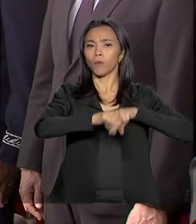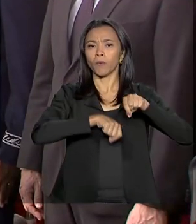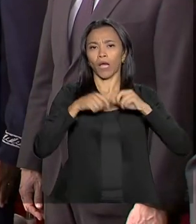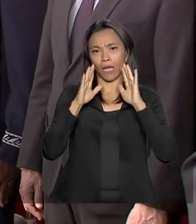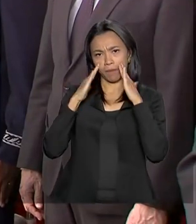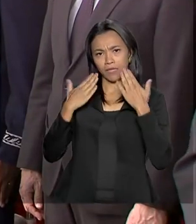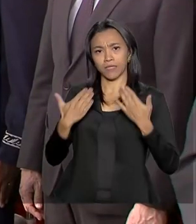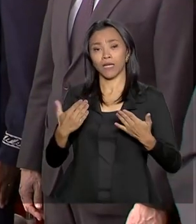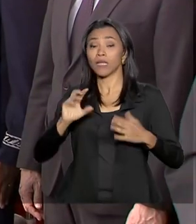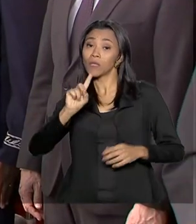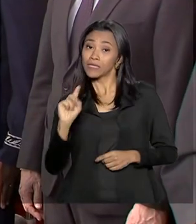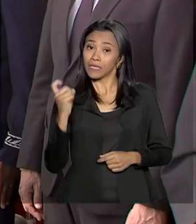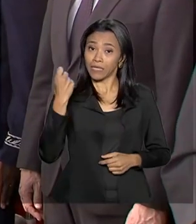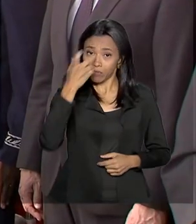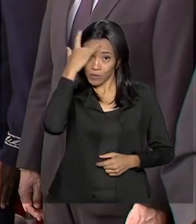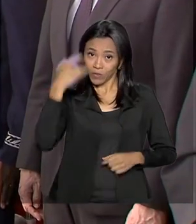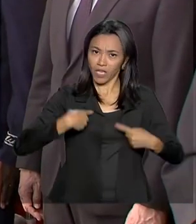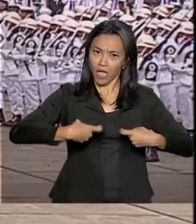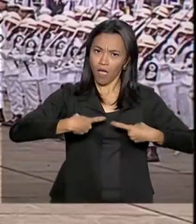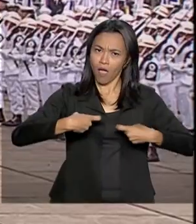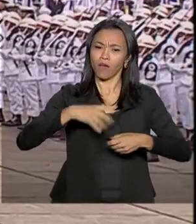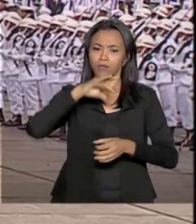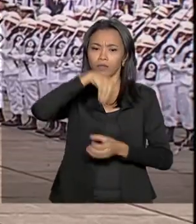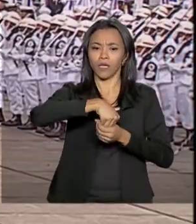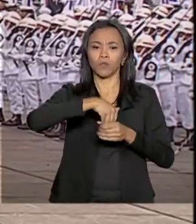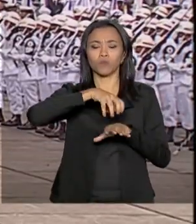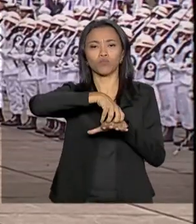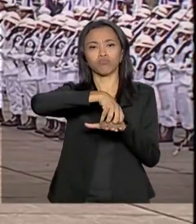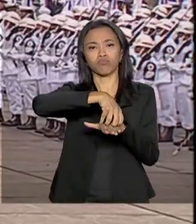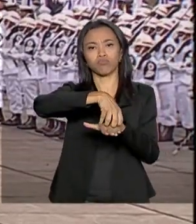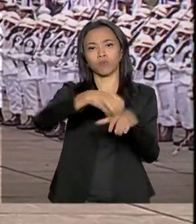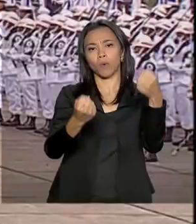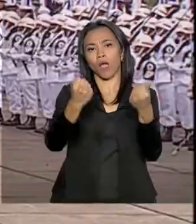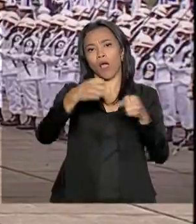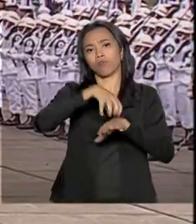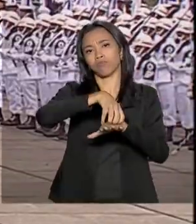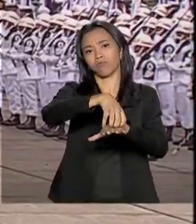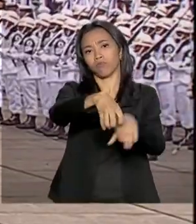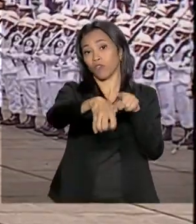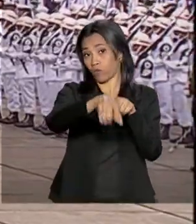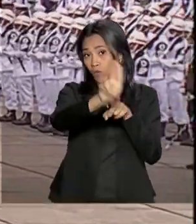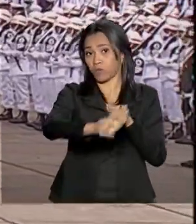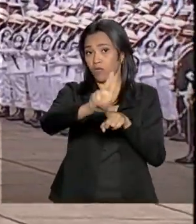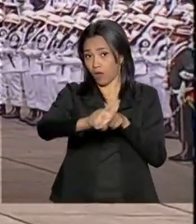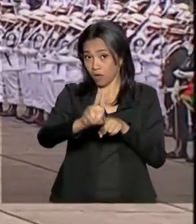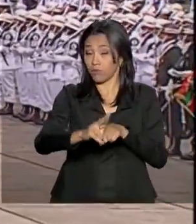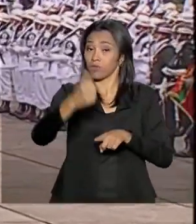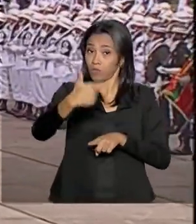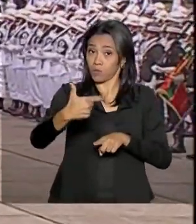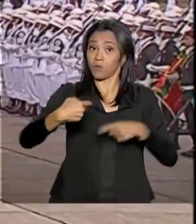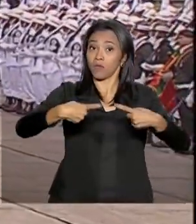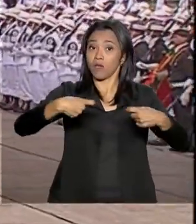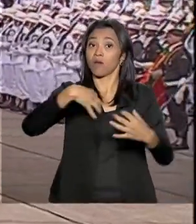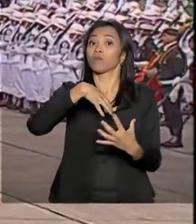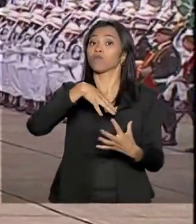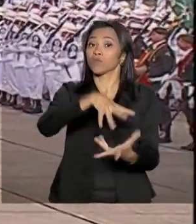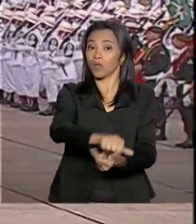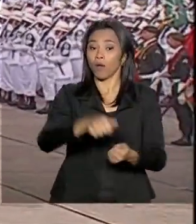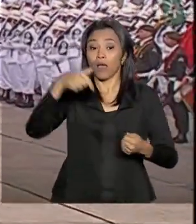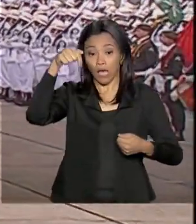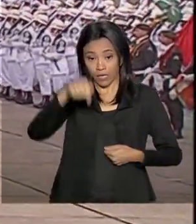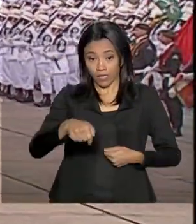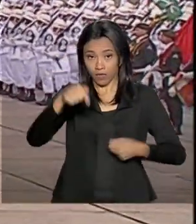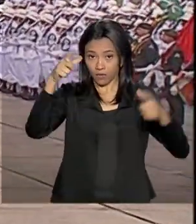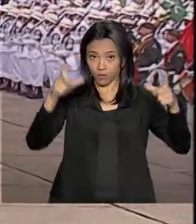dos ex-combatentes. Eles vão desfilar em carros que foram utilizados durante a Segunda Guerra Mundial. Hoje, aqui no Aterro do Flamengo, também